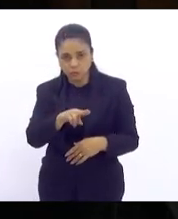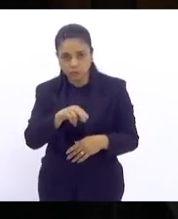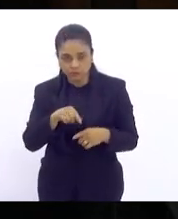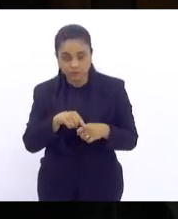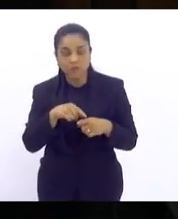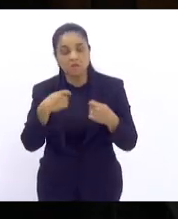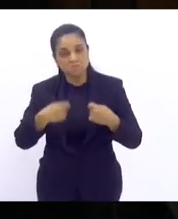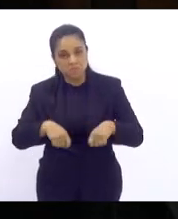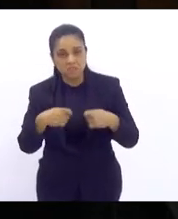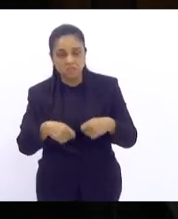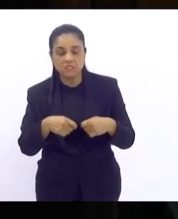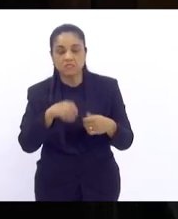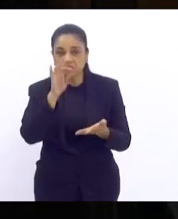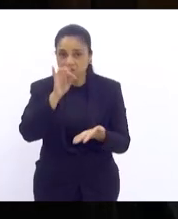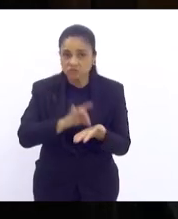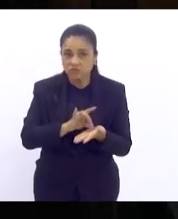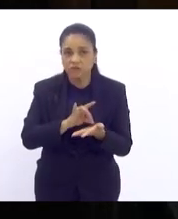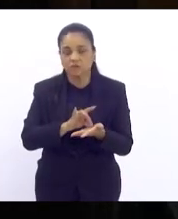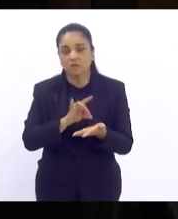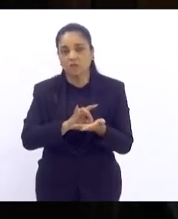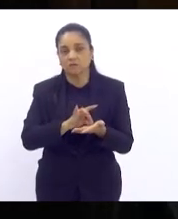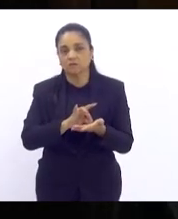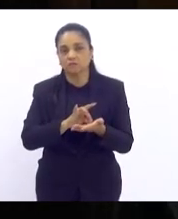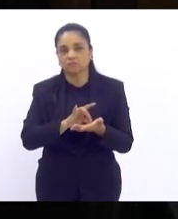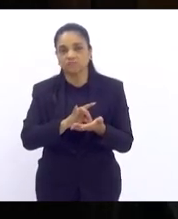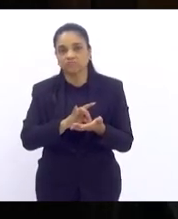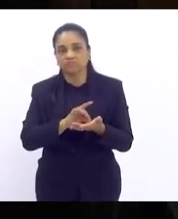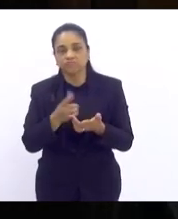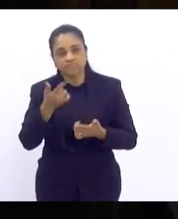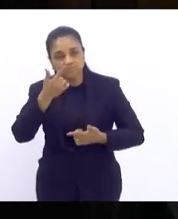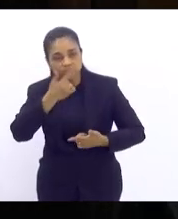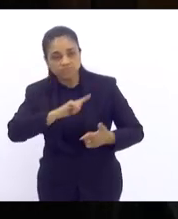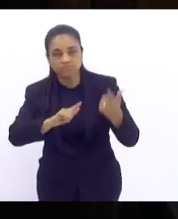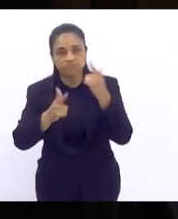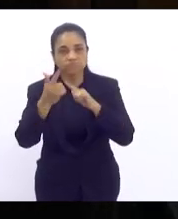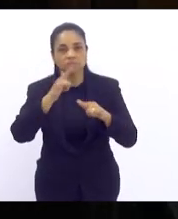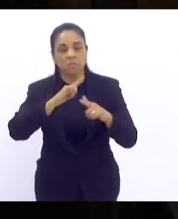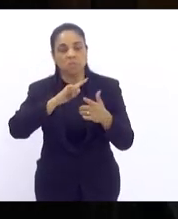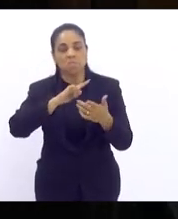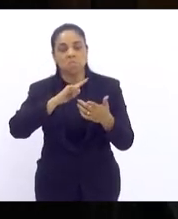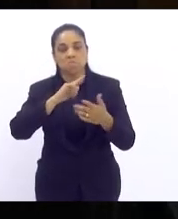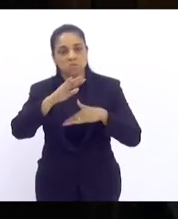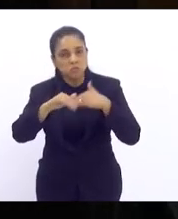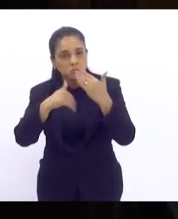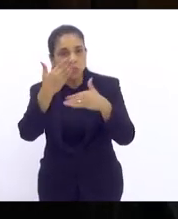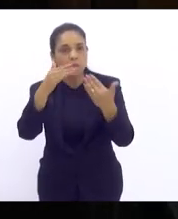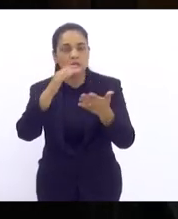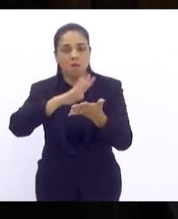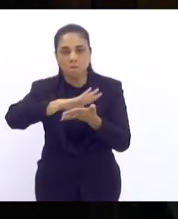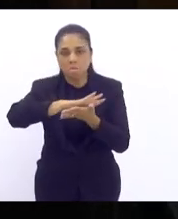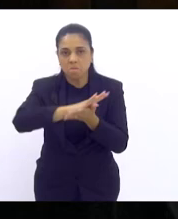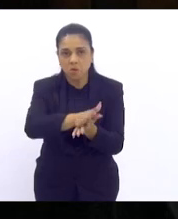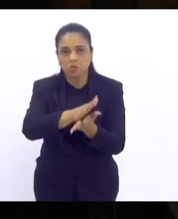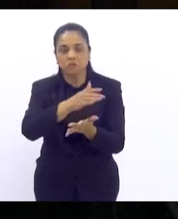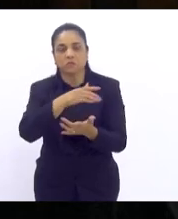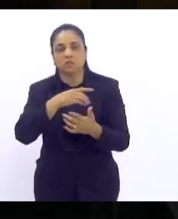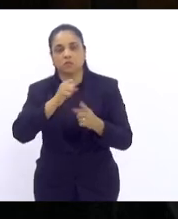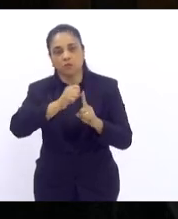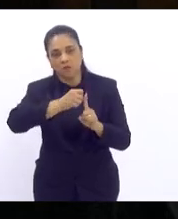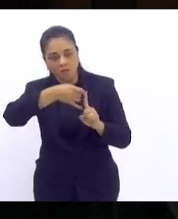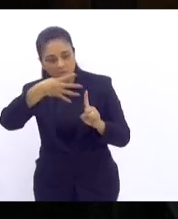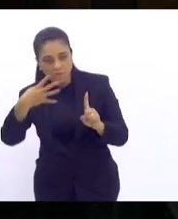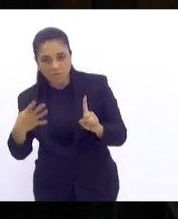concreta e superar essa lógica tão desumana de preconceito de LGBTfobia que nós temos